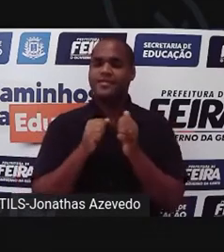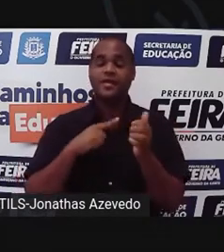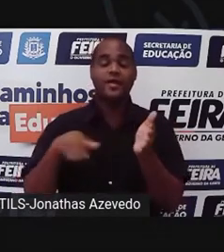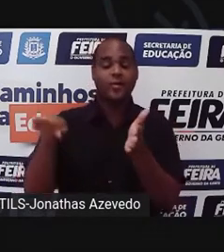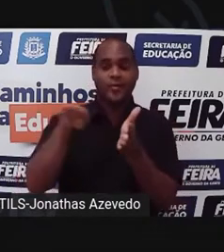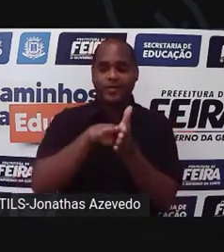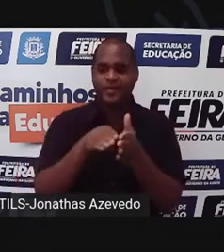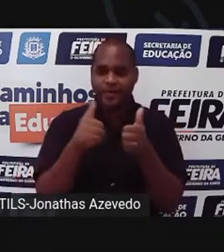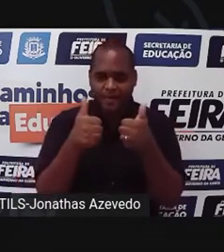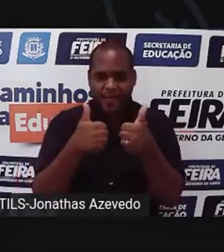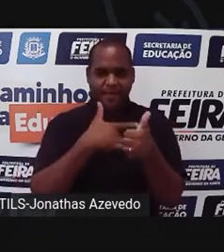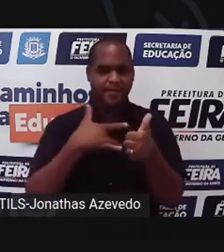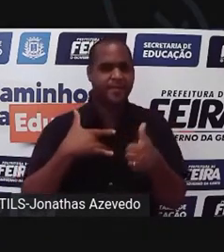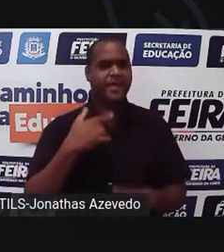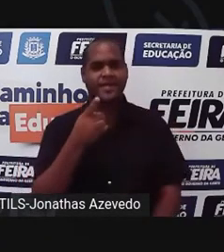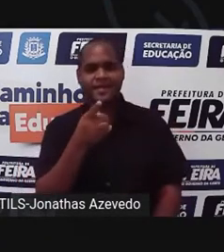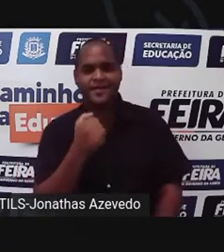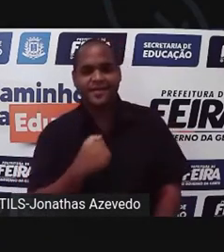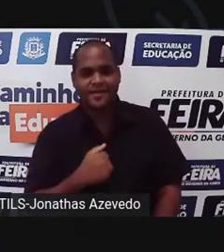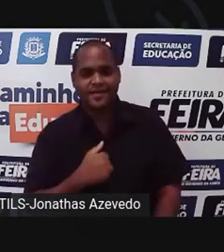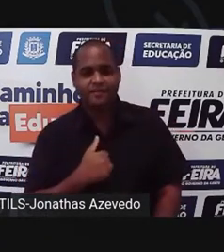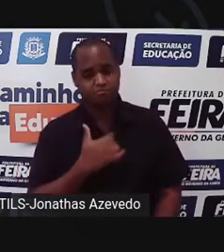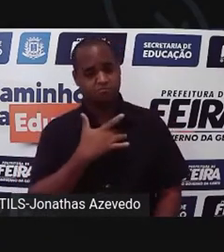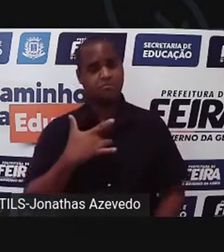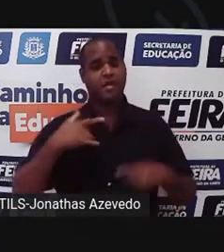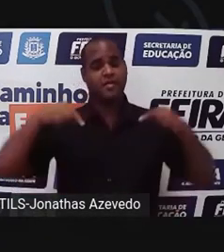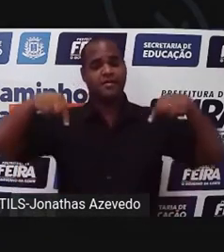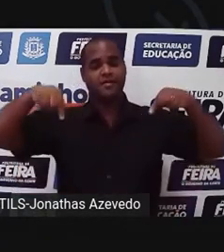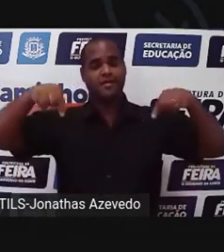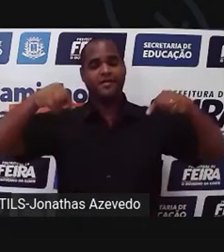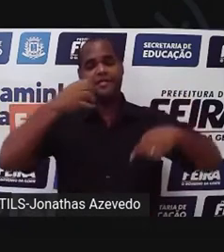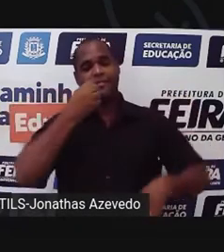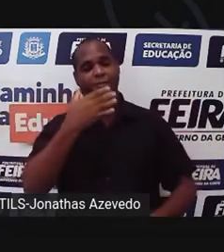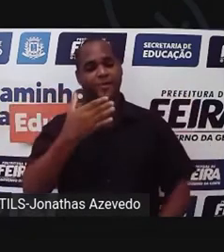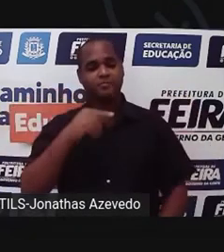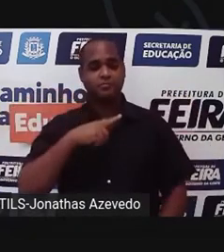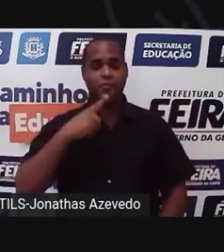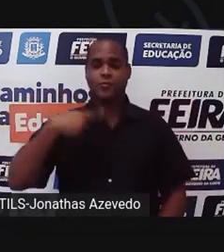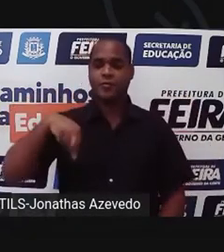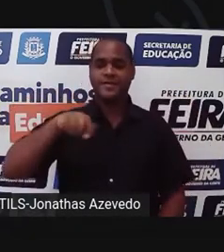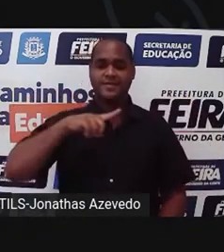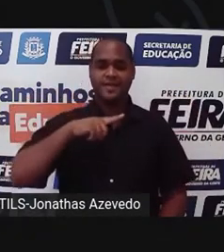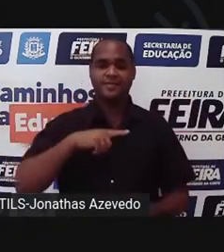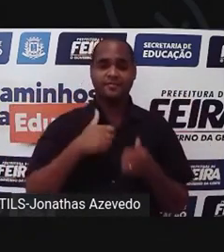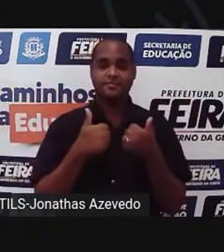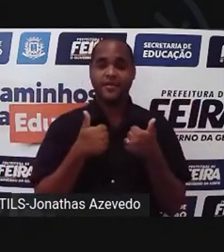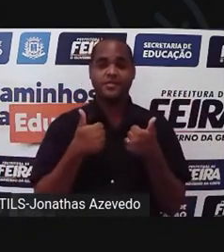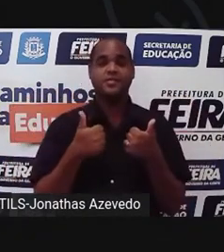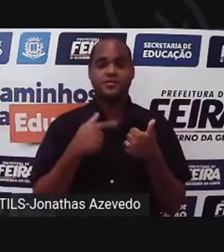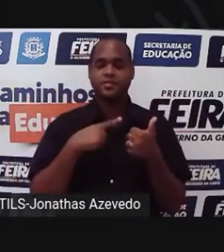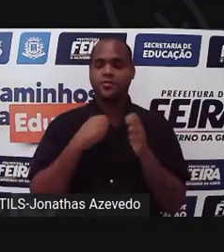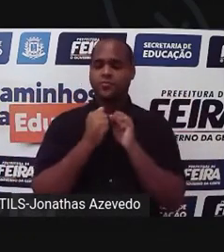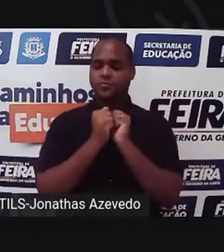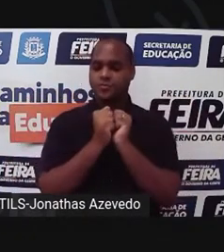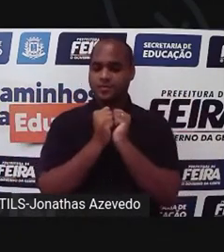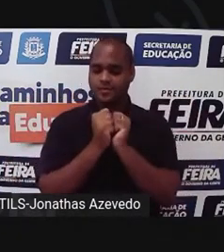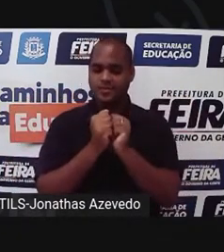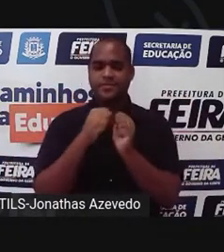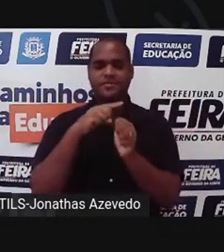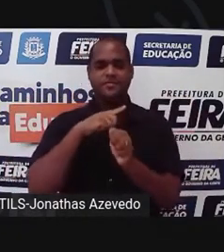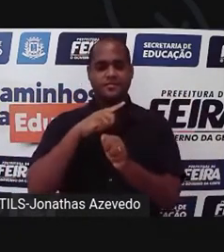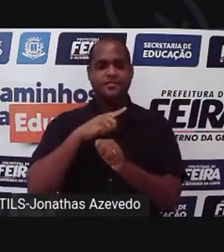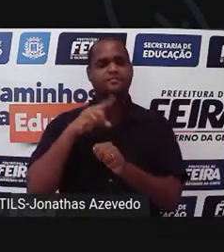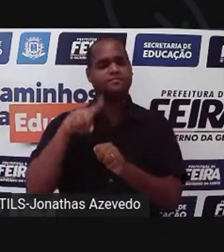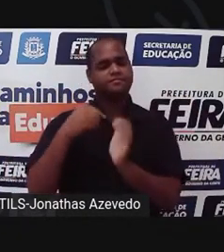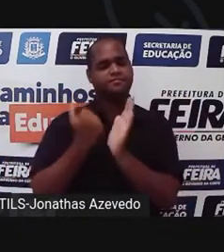Tudo bem com você aí do outro lado? Tudo bem comigo aqui? Tudo bem conosco? Vamos juntos, mais